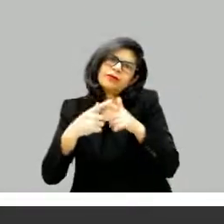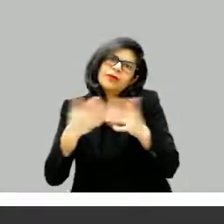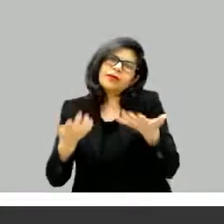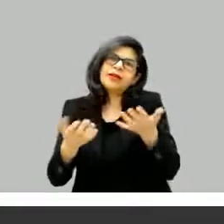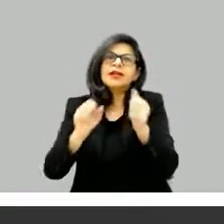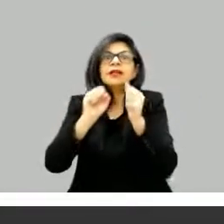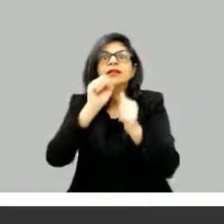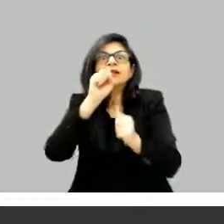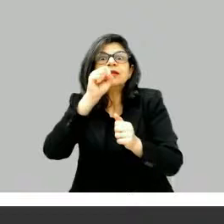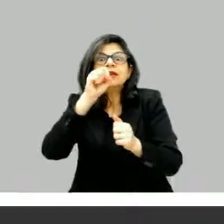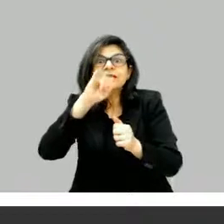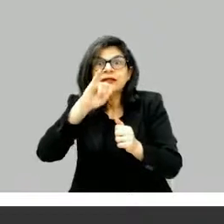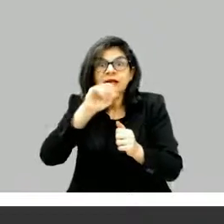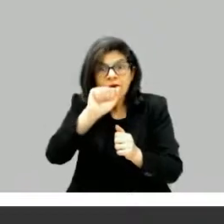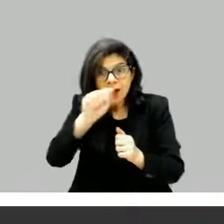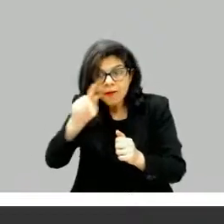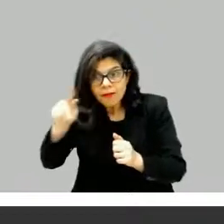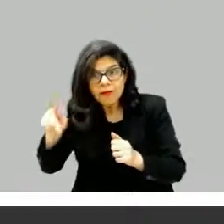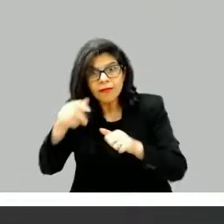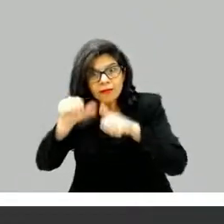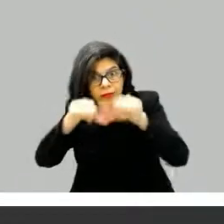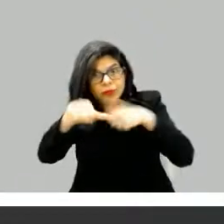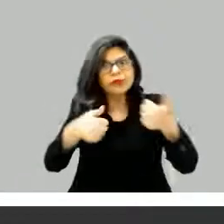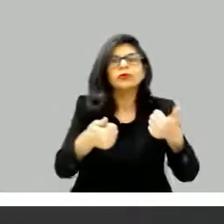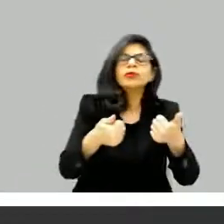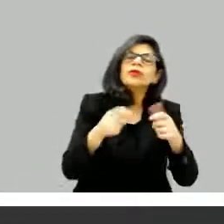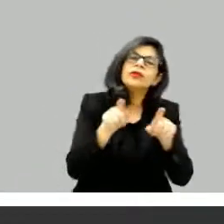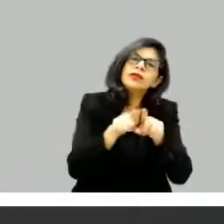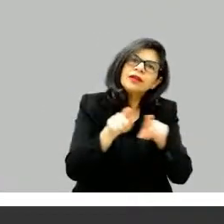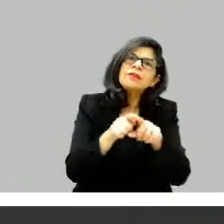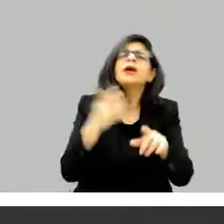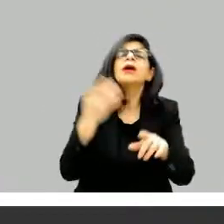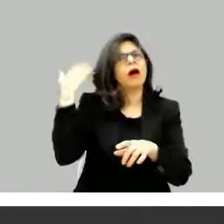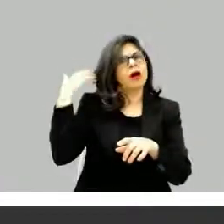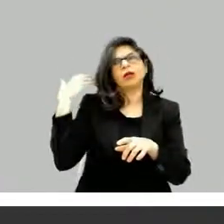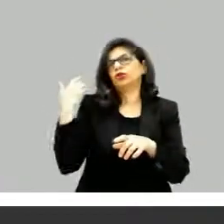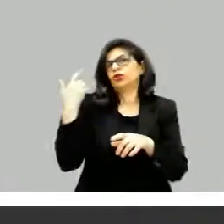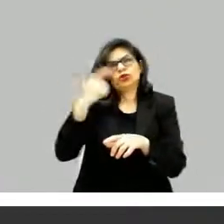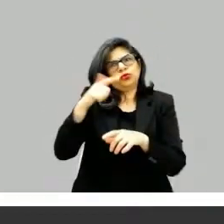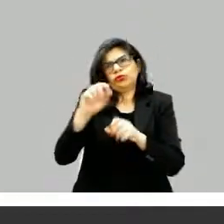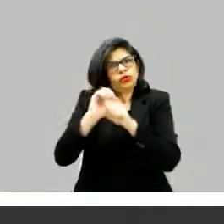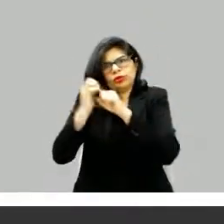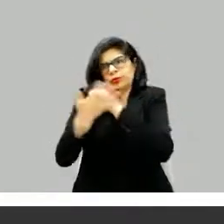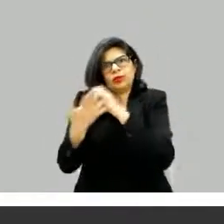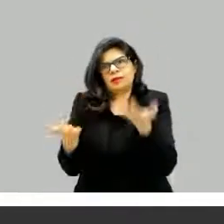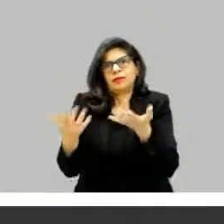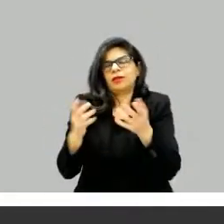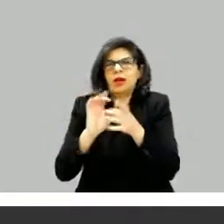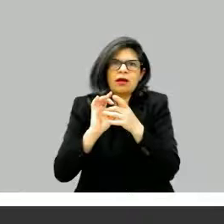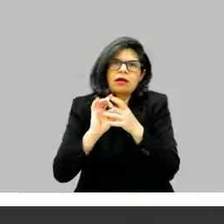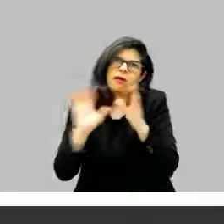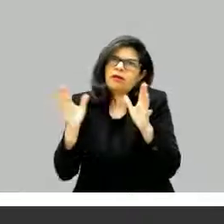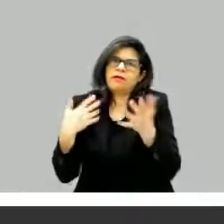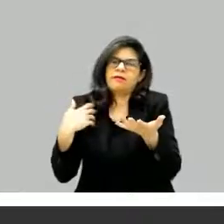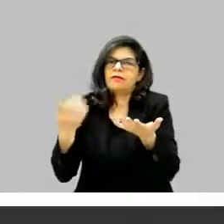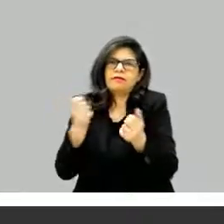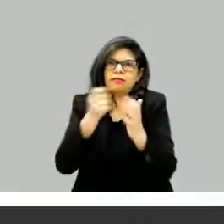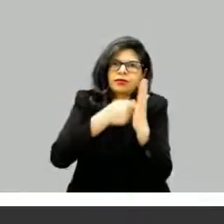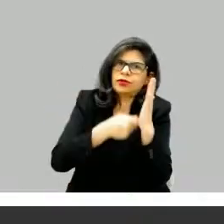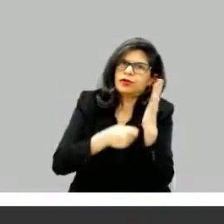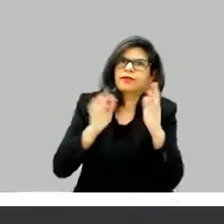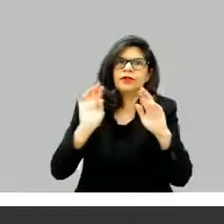isso não existia, mas é sem dúvida se houvesse outra temporada ou talvez num outro longa se resolverem fazer um segundo